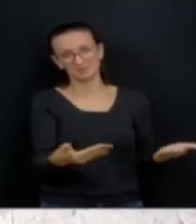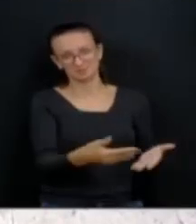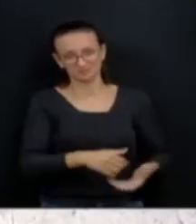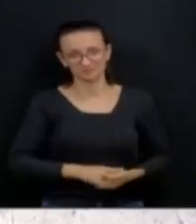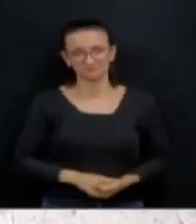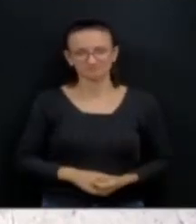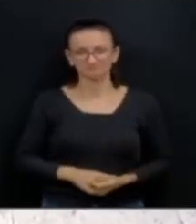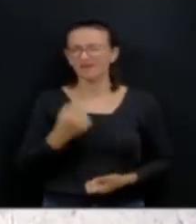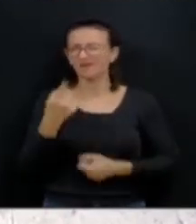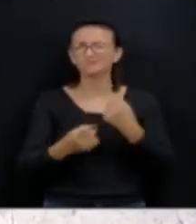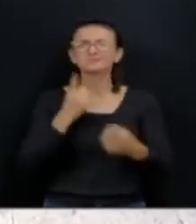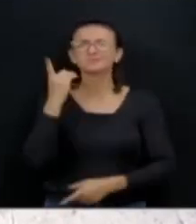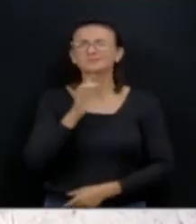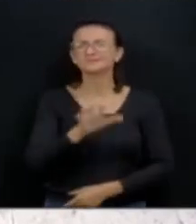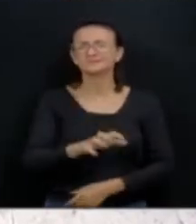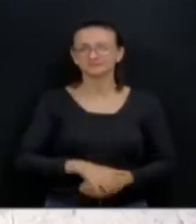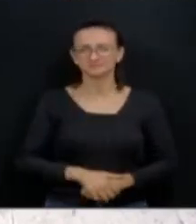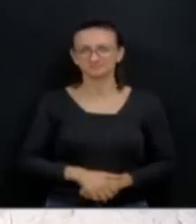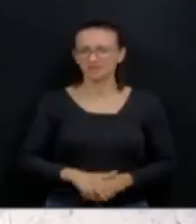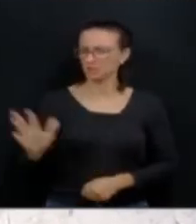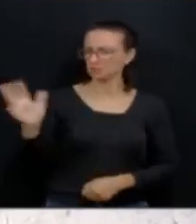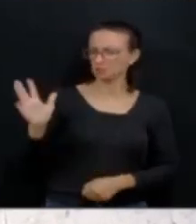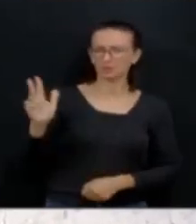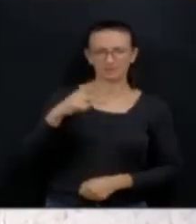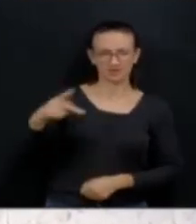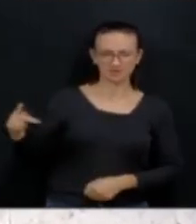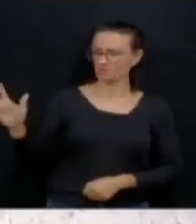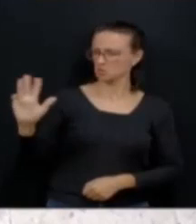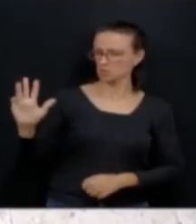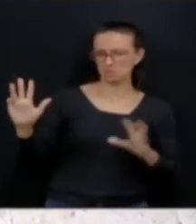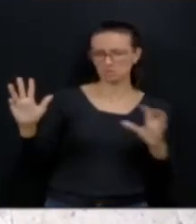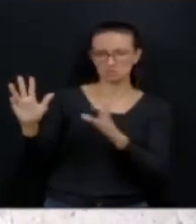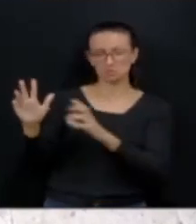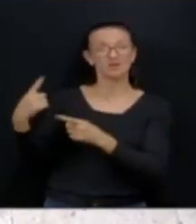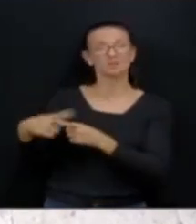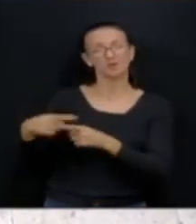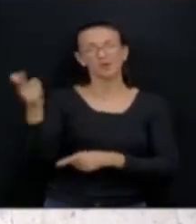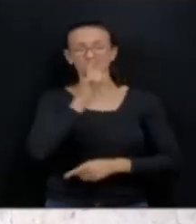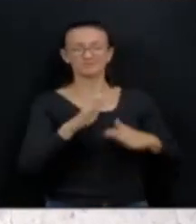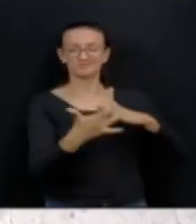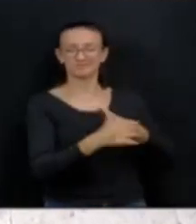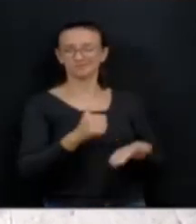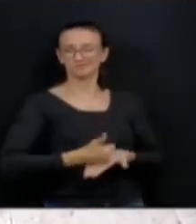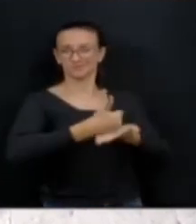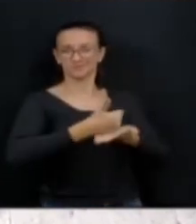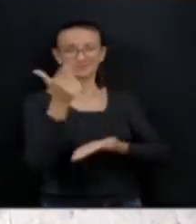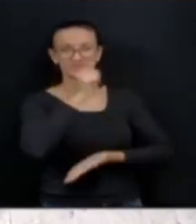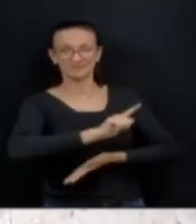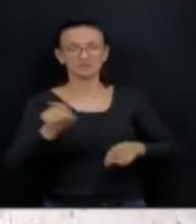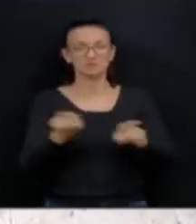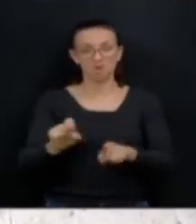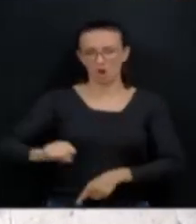alguns deputados. Vamos agredir o presidente Lula porque dá like nas minhas redes e vamos derramar o ódio.